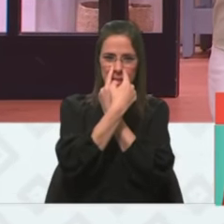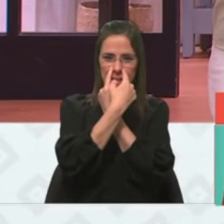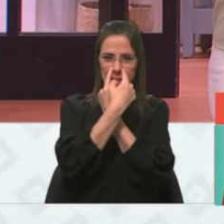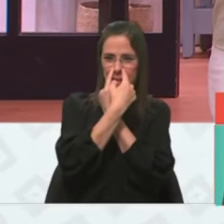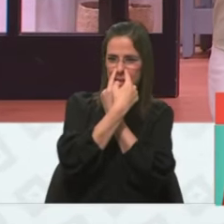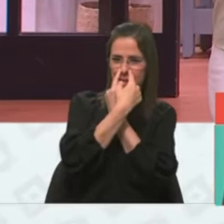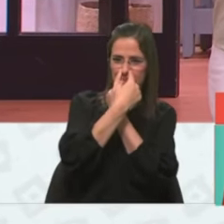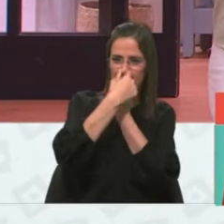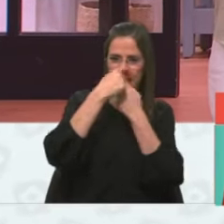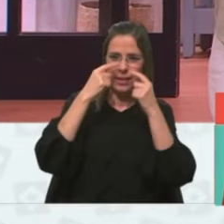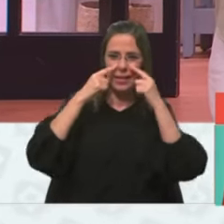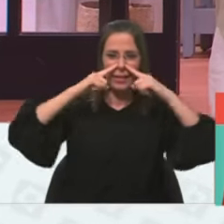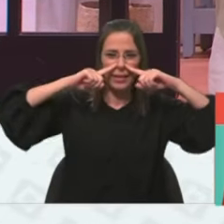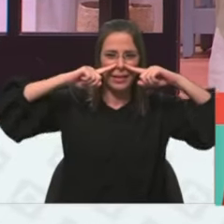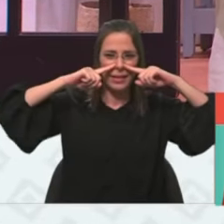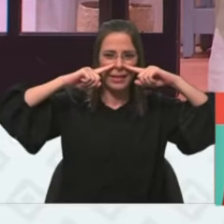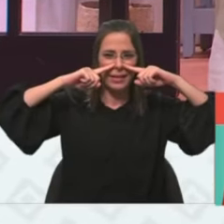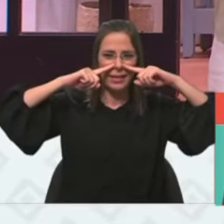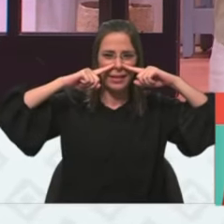Já sei!